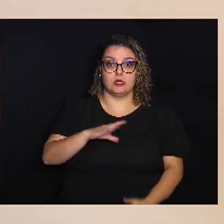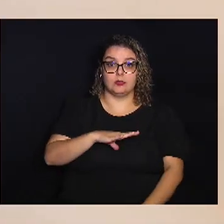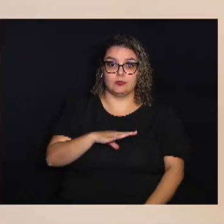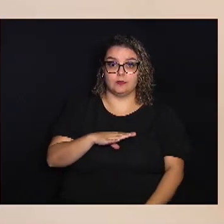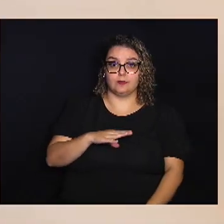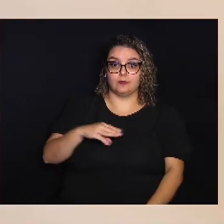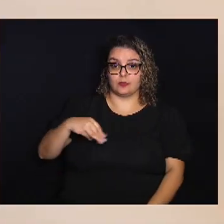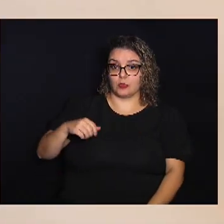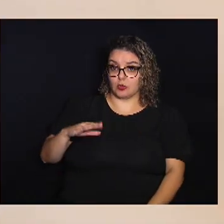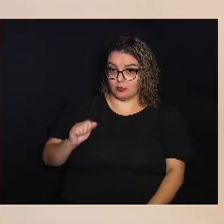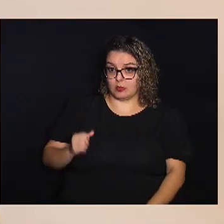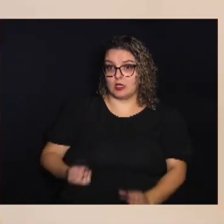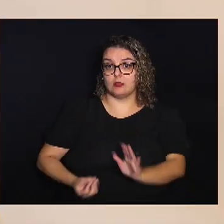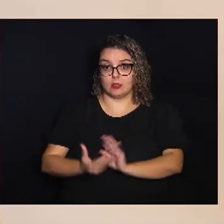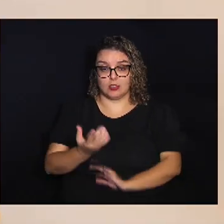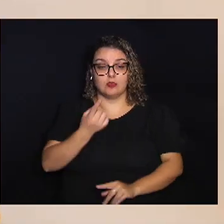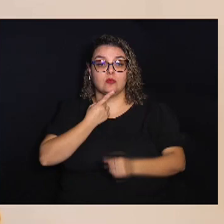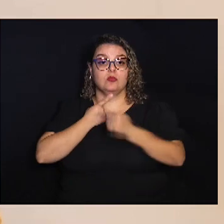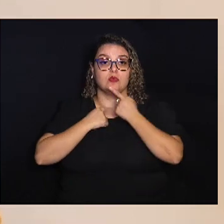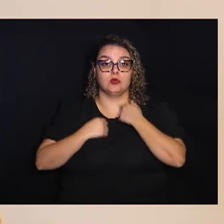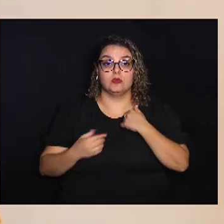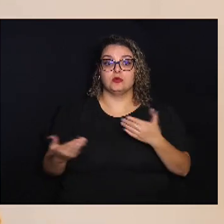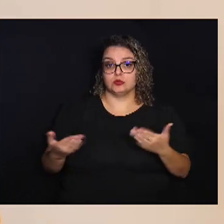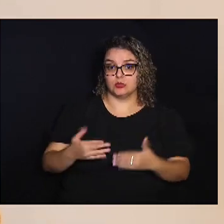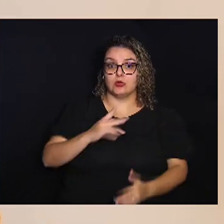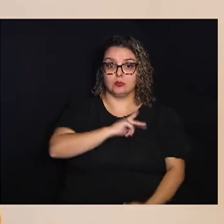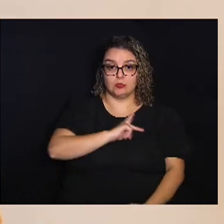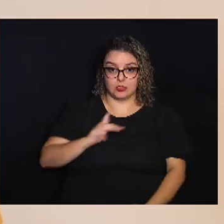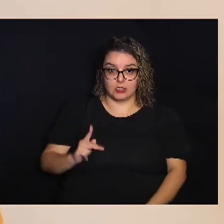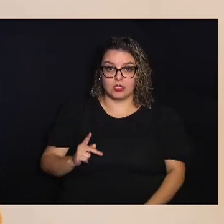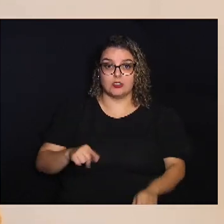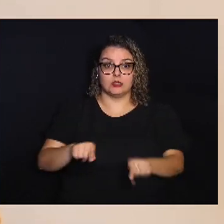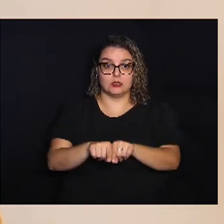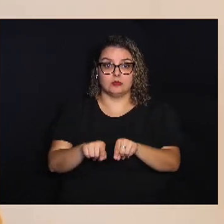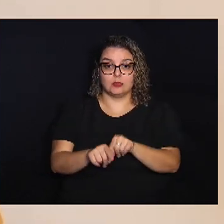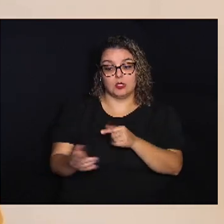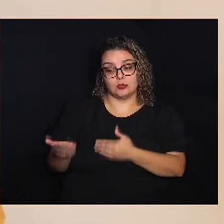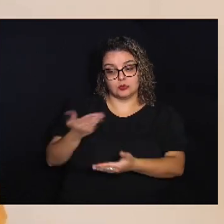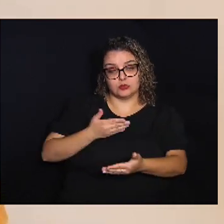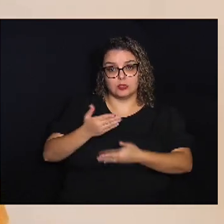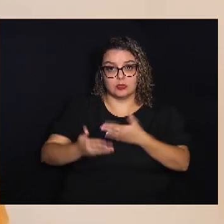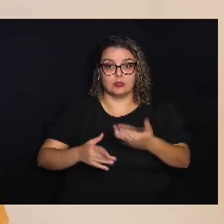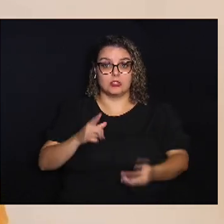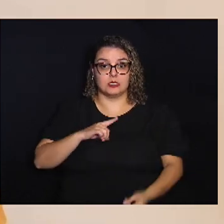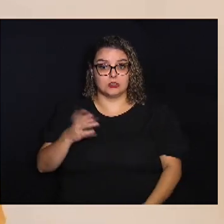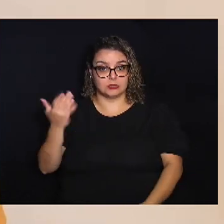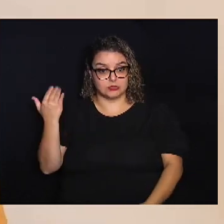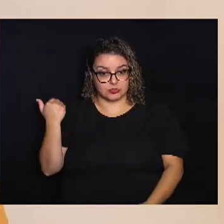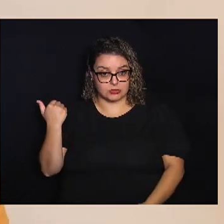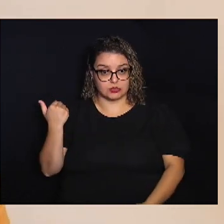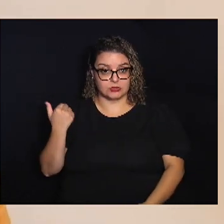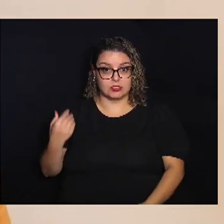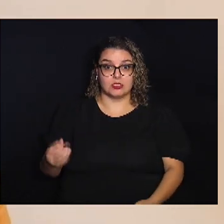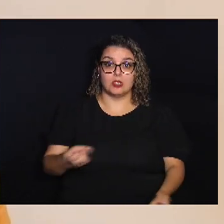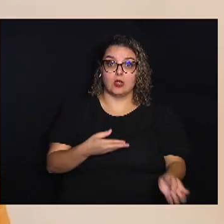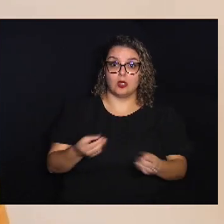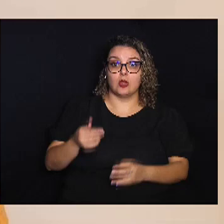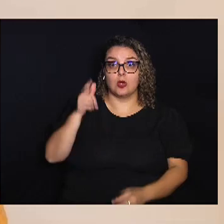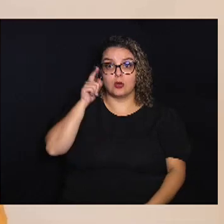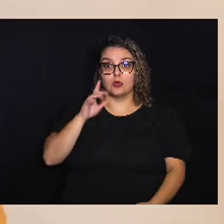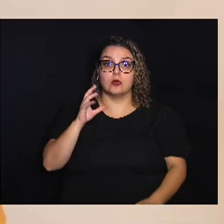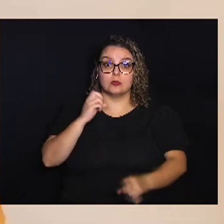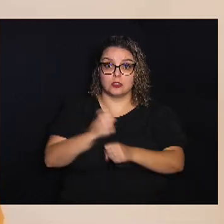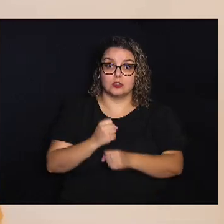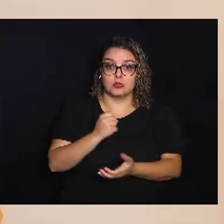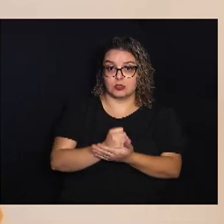MECA Se deu por uma vontade Do atual presidência E também de uma articulação Que nós tínhamos E recentemente A gente conseguiu Fechar o